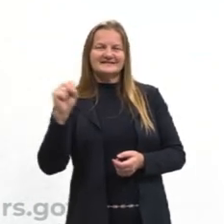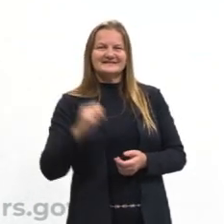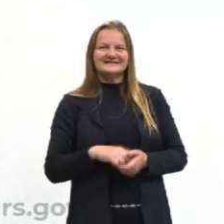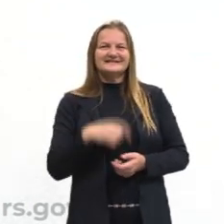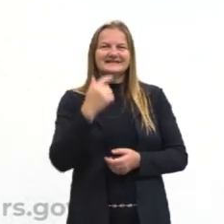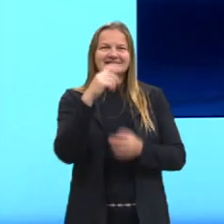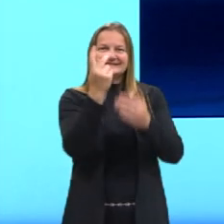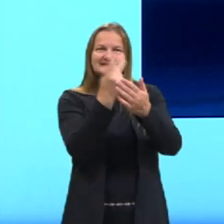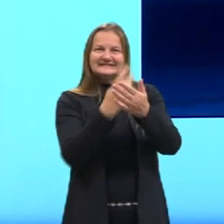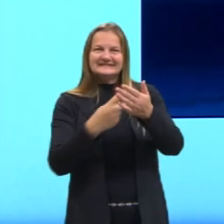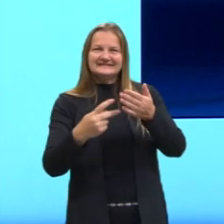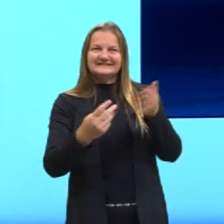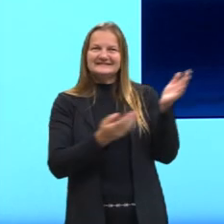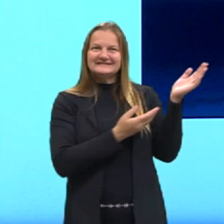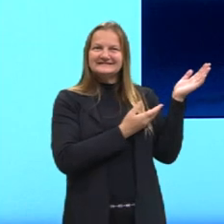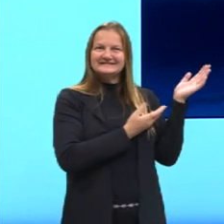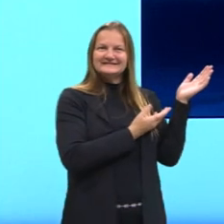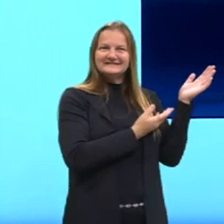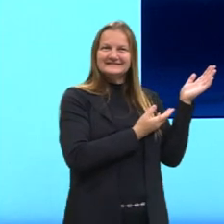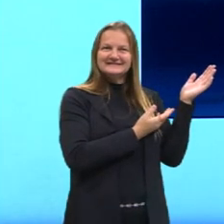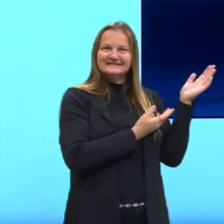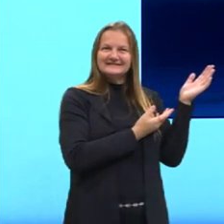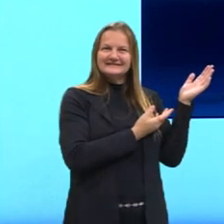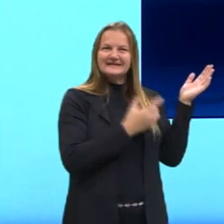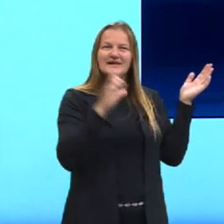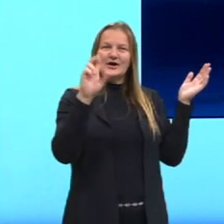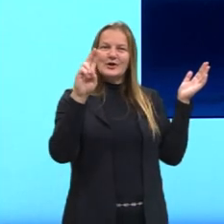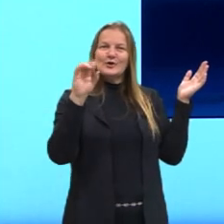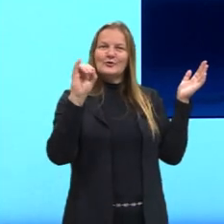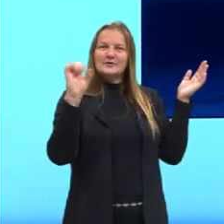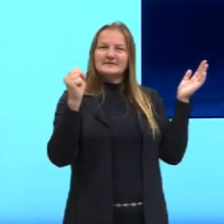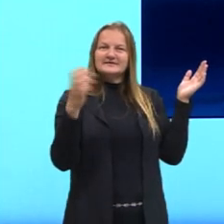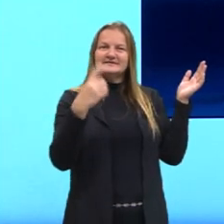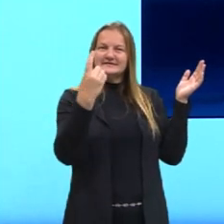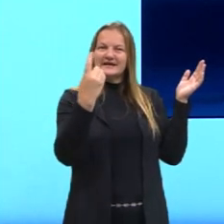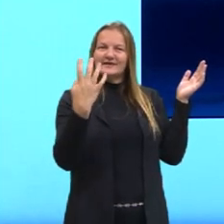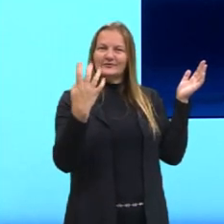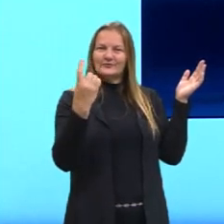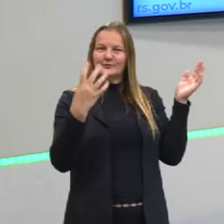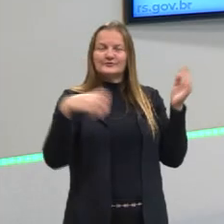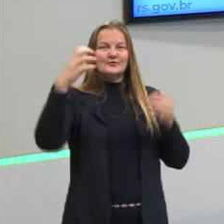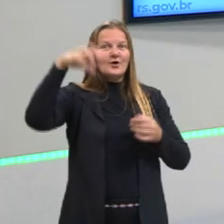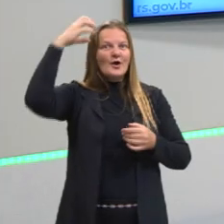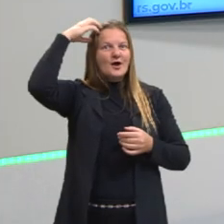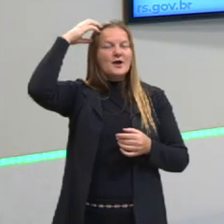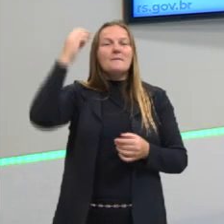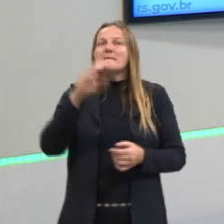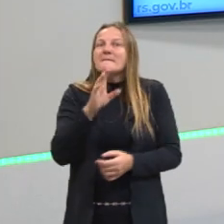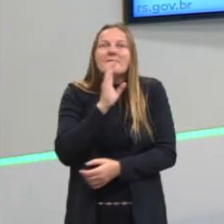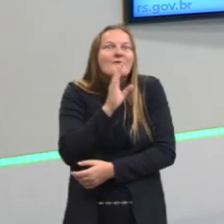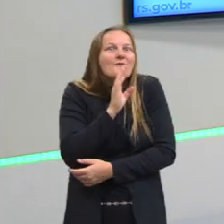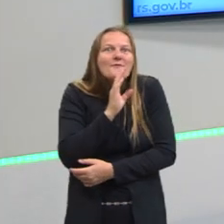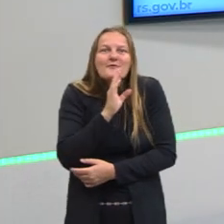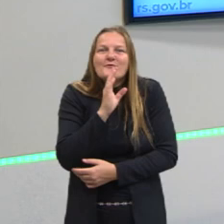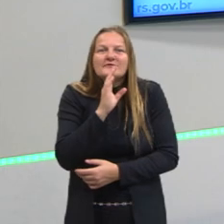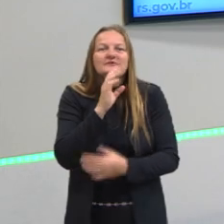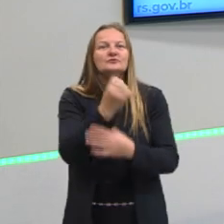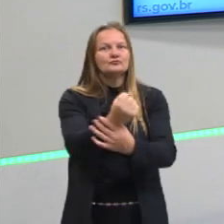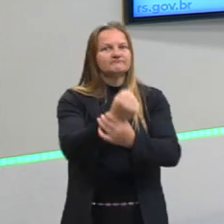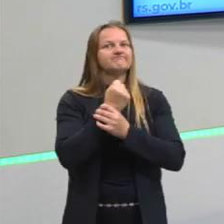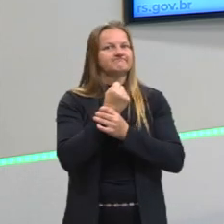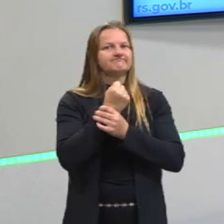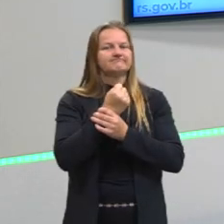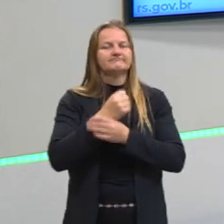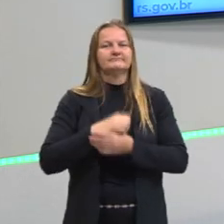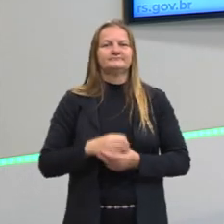que eu gosto muito. A gente tem Luís XIV, que é o rei mais conhecido do absolutismo. Se